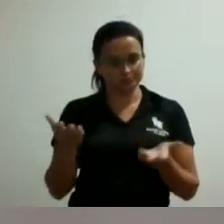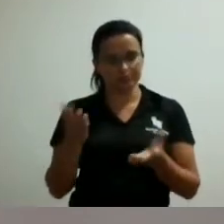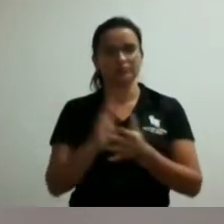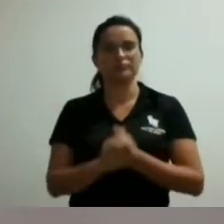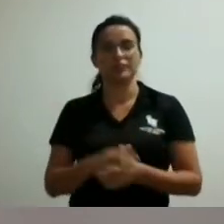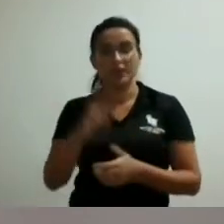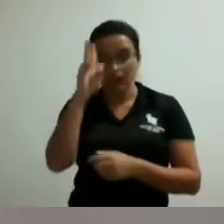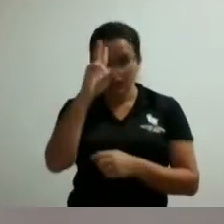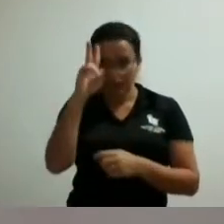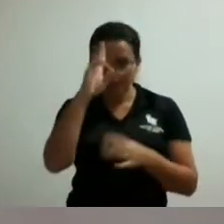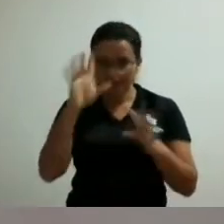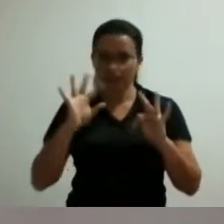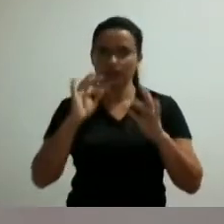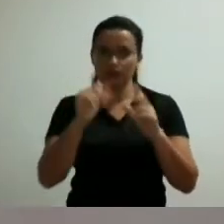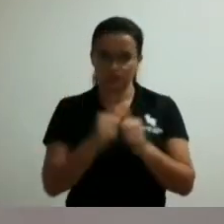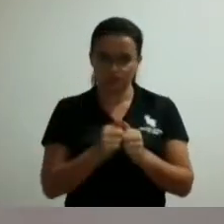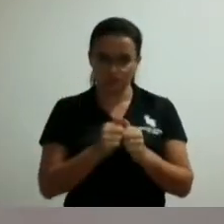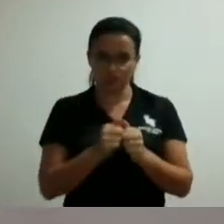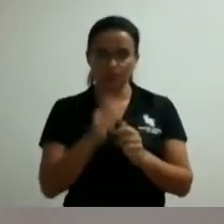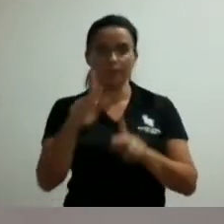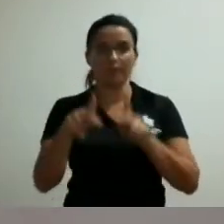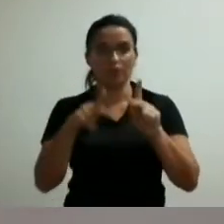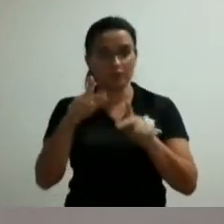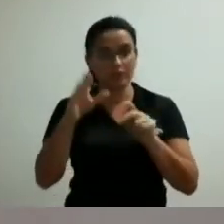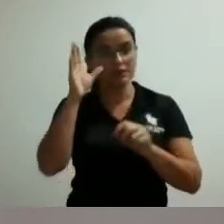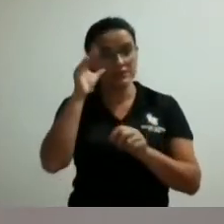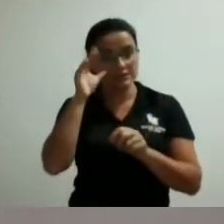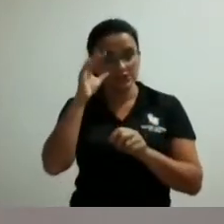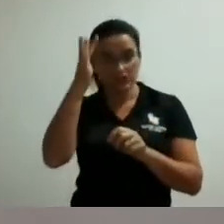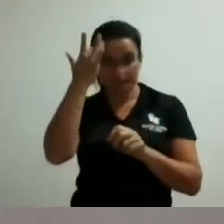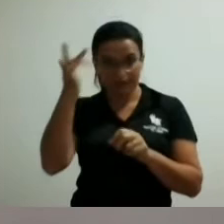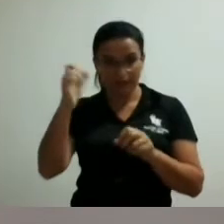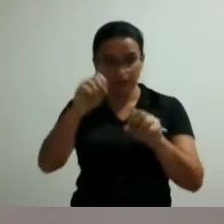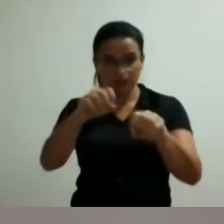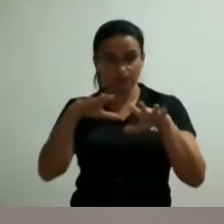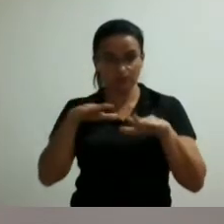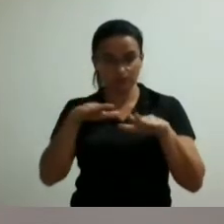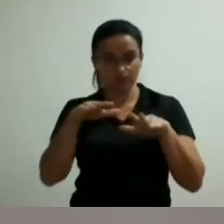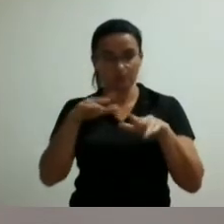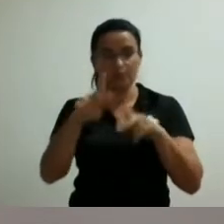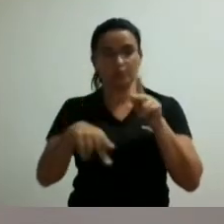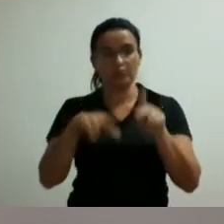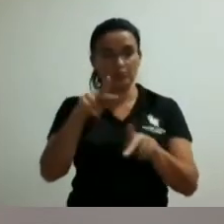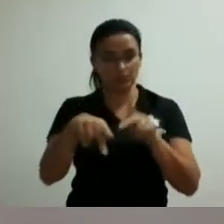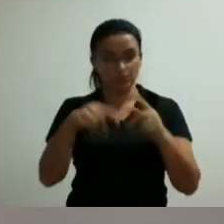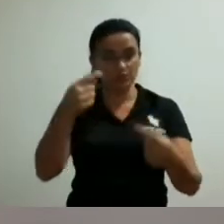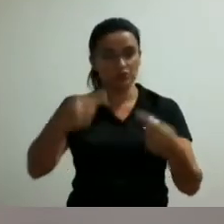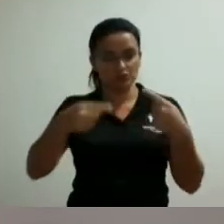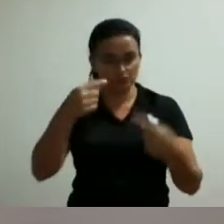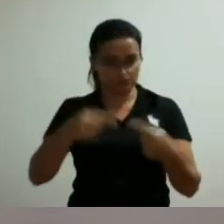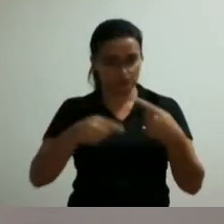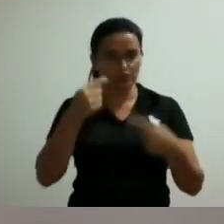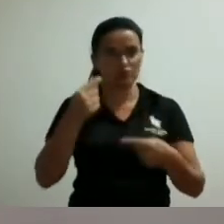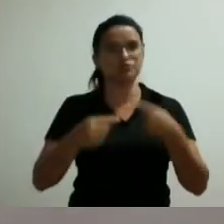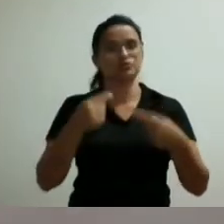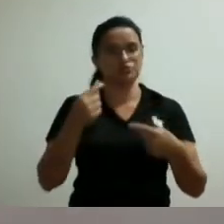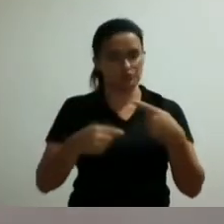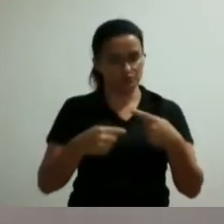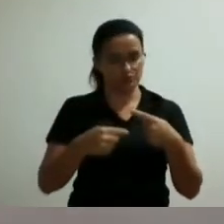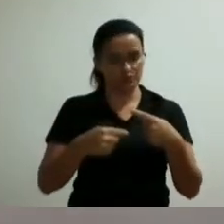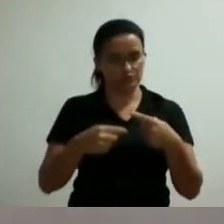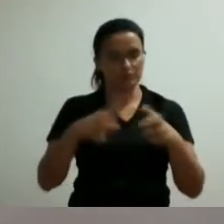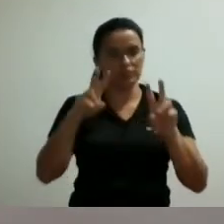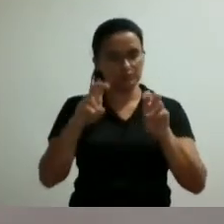inclusive o público que nos assiste que amanhã nós teremos uma audiência pública para discutir a situação da criança